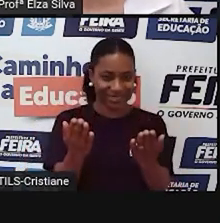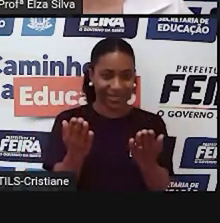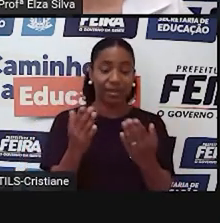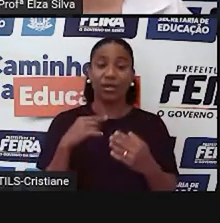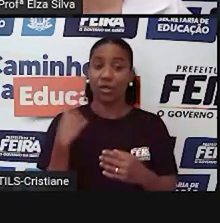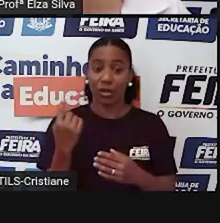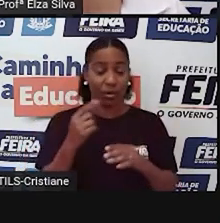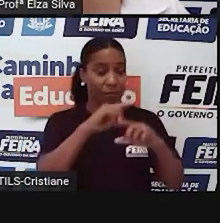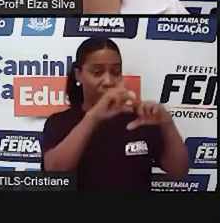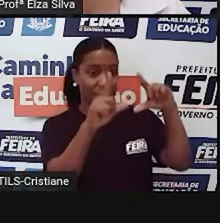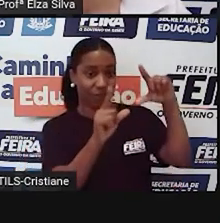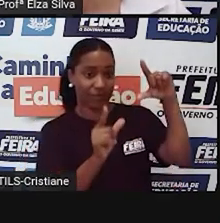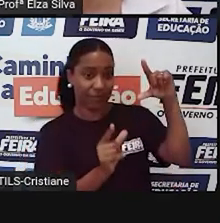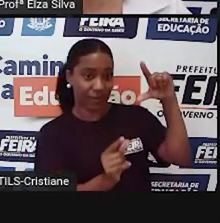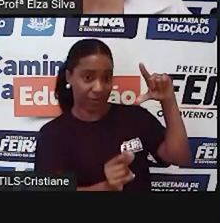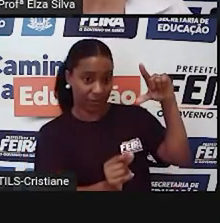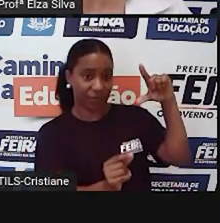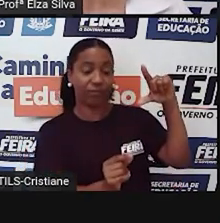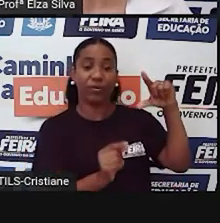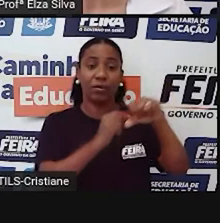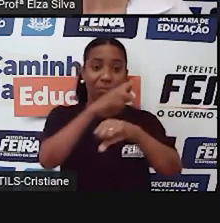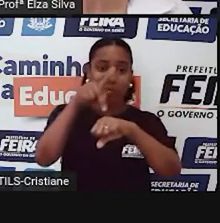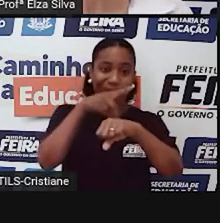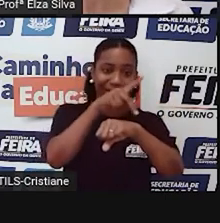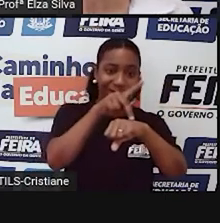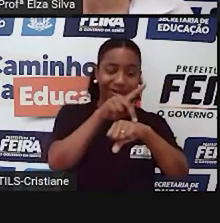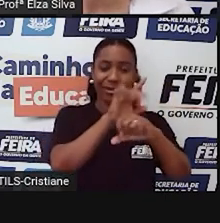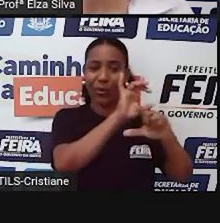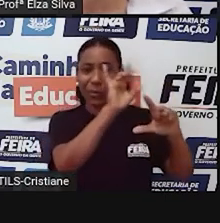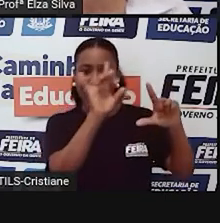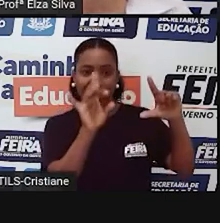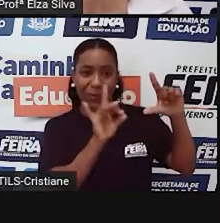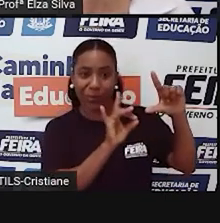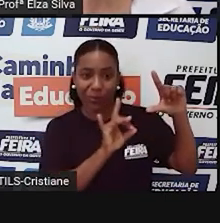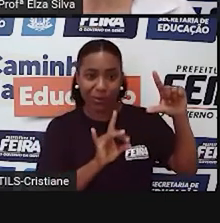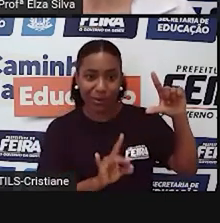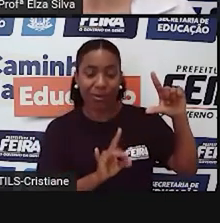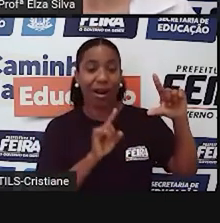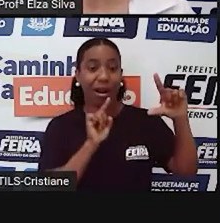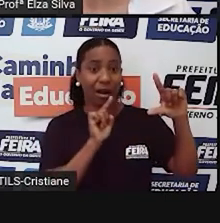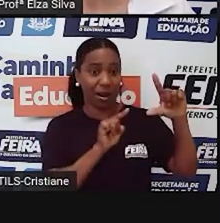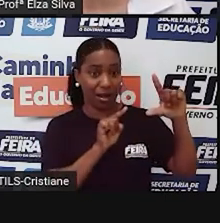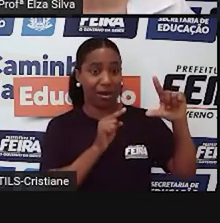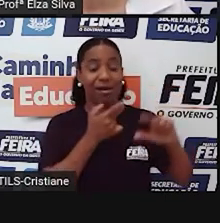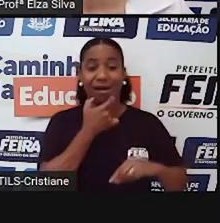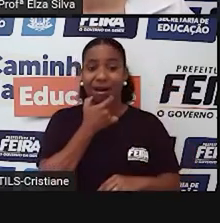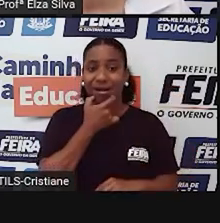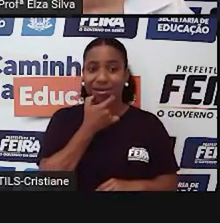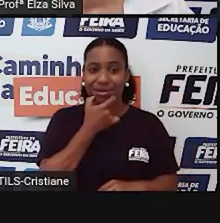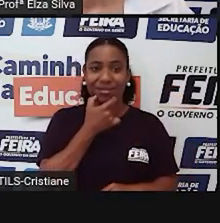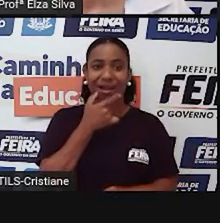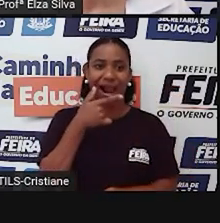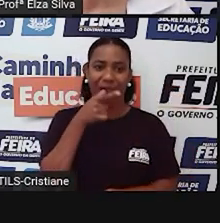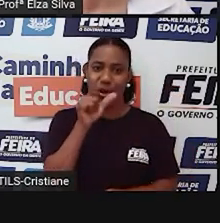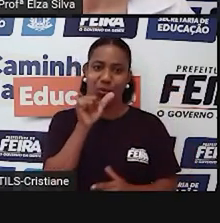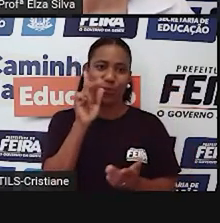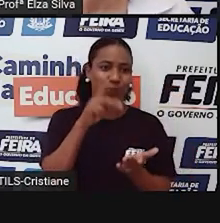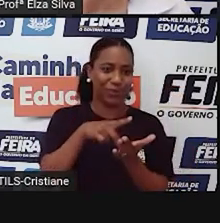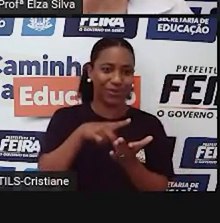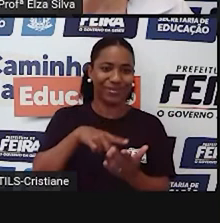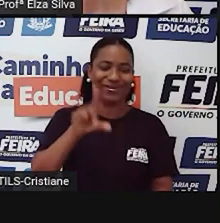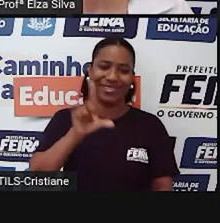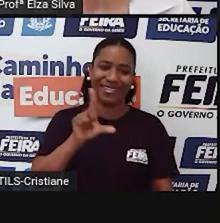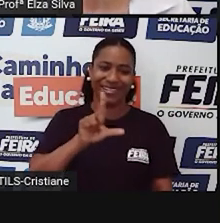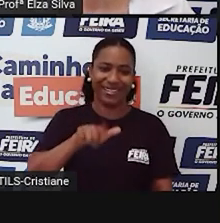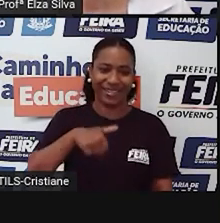vamos conhecer os países localizados na África que falam inglês como língua oficial. Neste